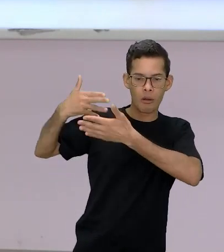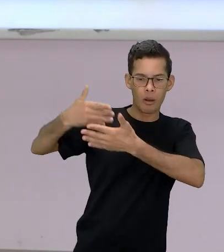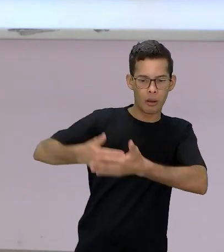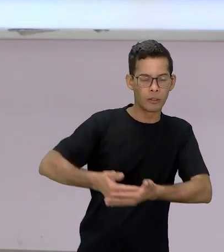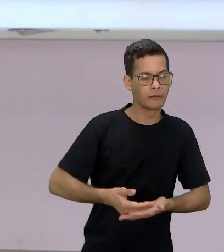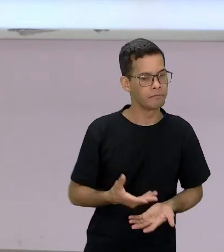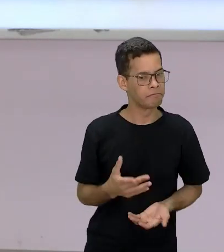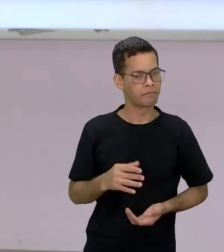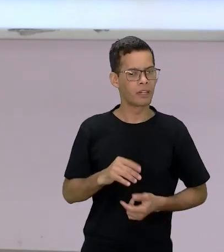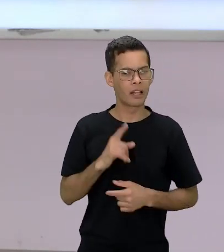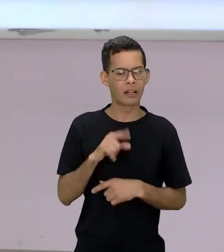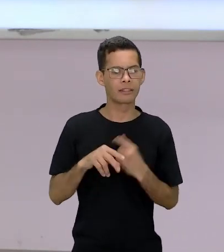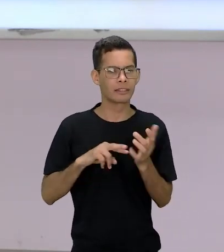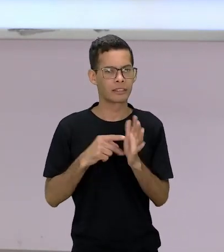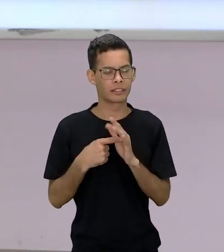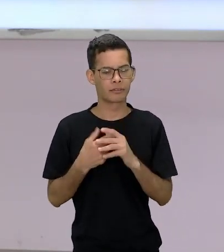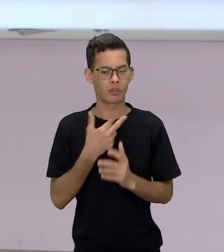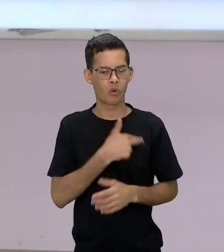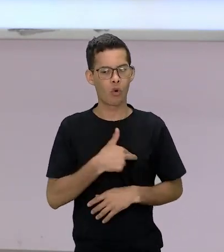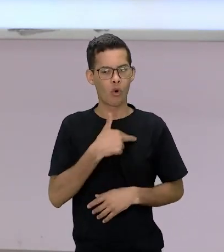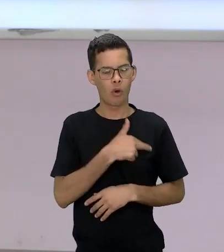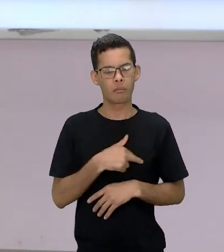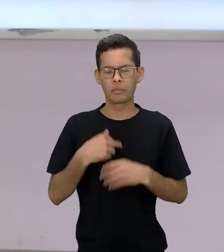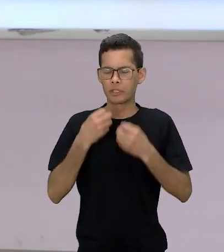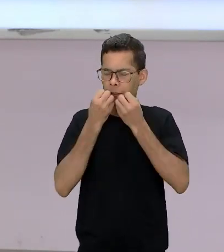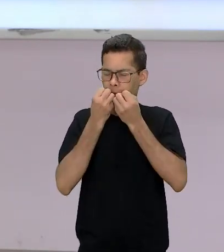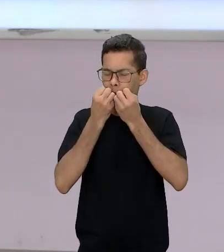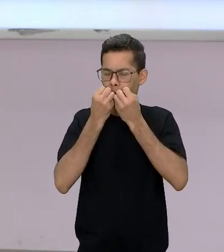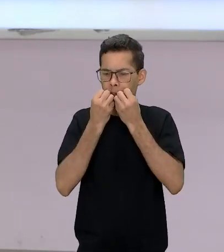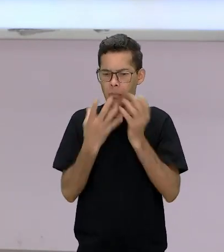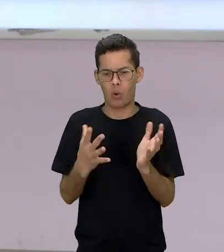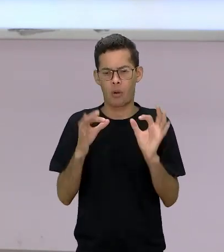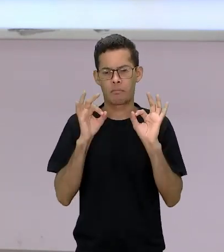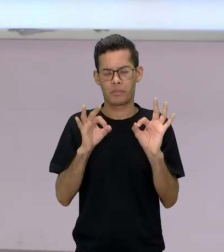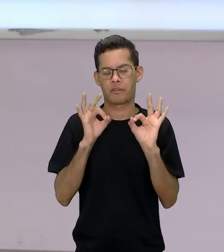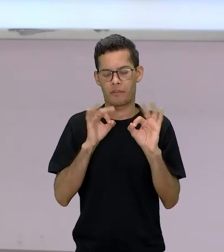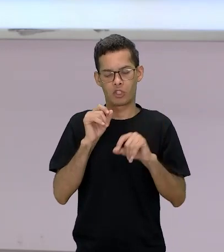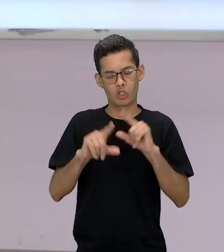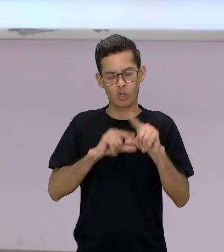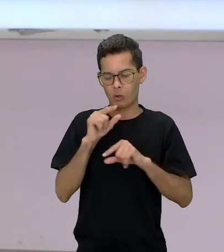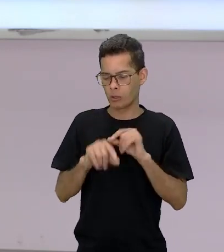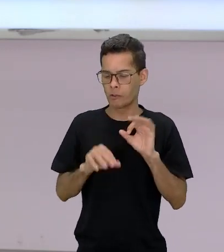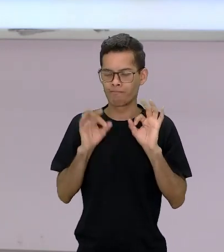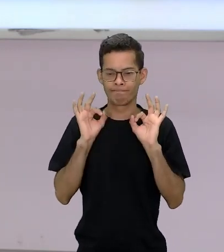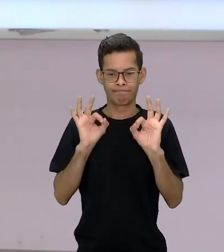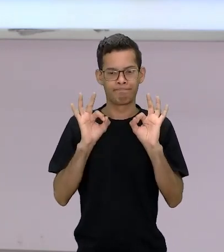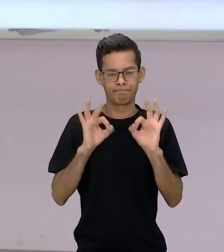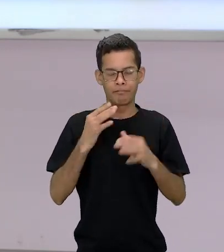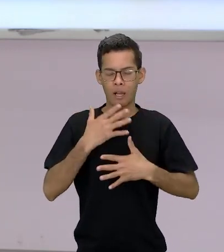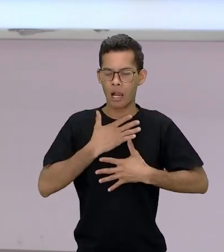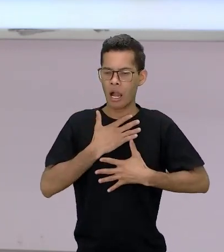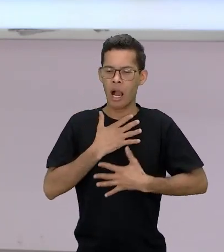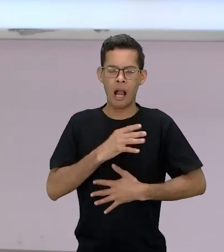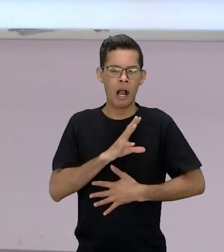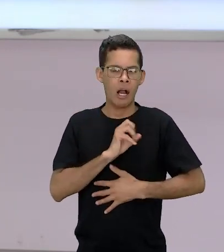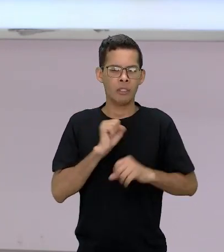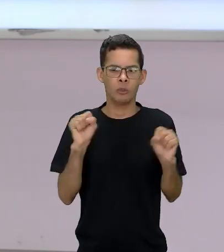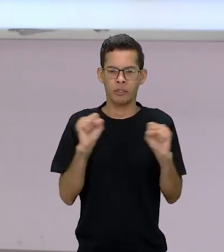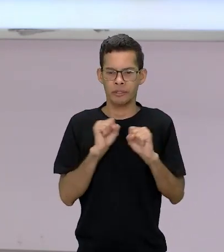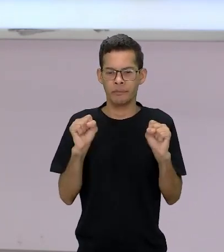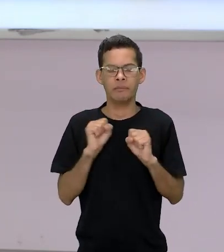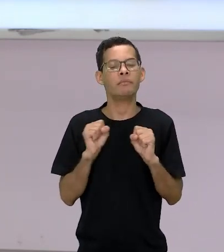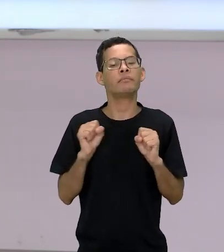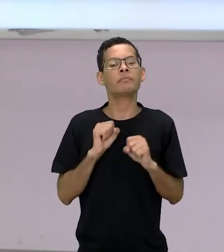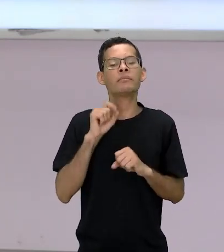romance que foi muito boa escolha que vocês fizeram eu adorei ler reli